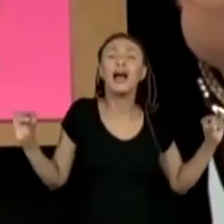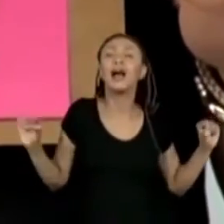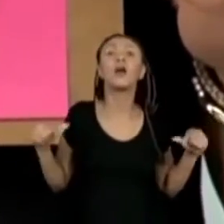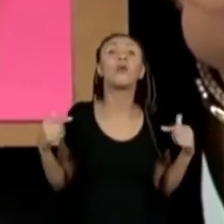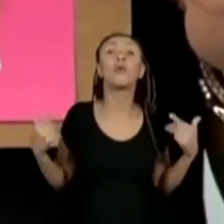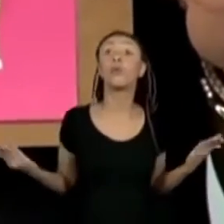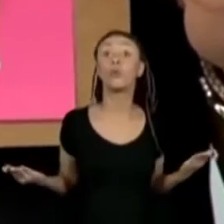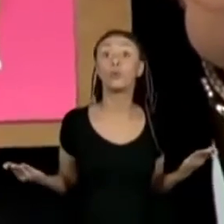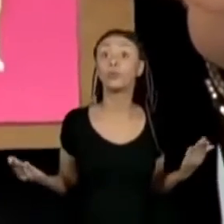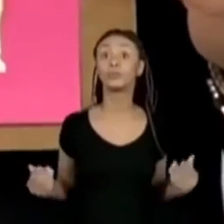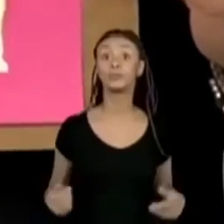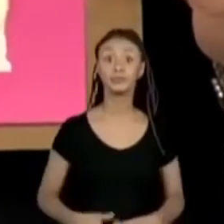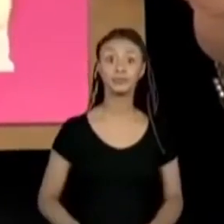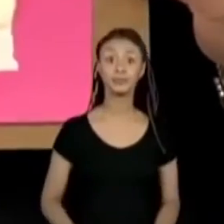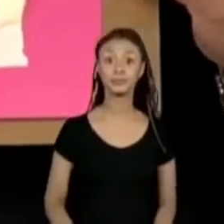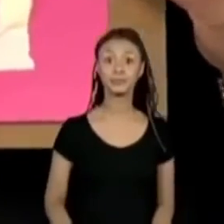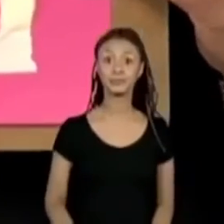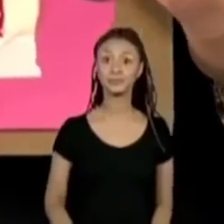maior?